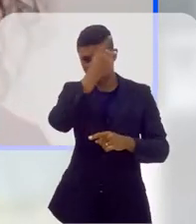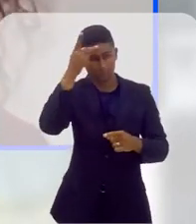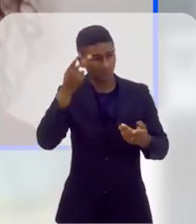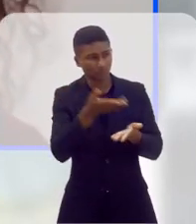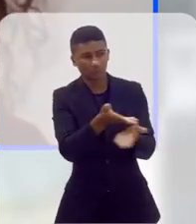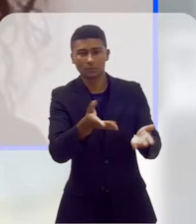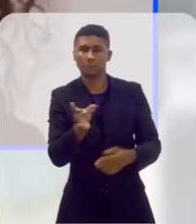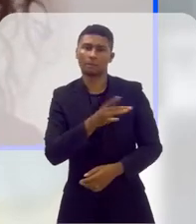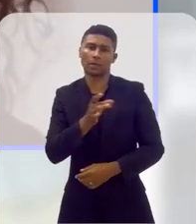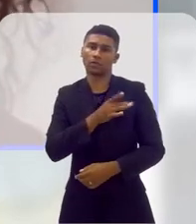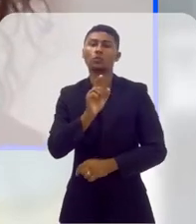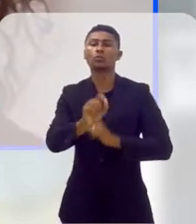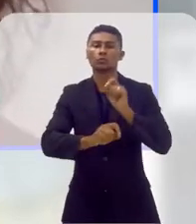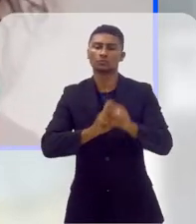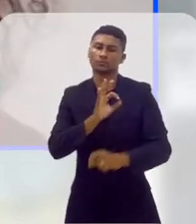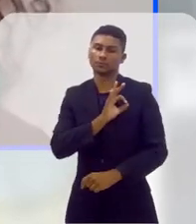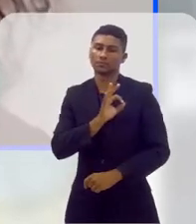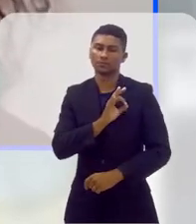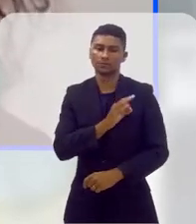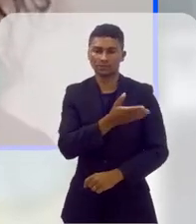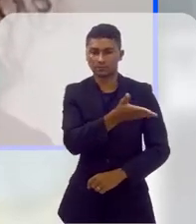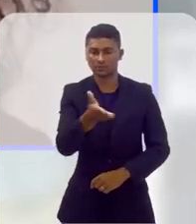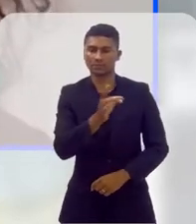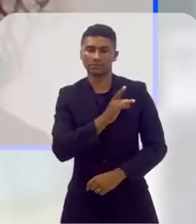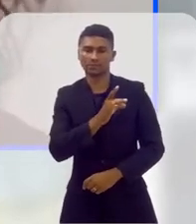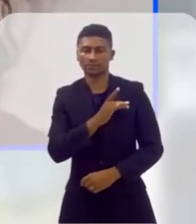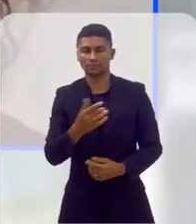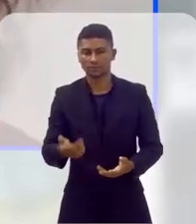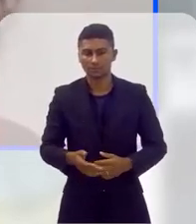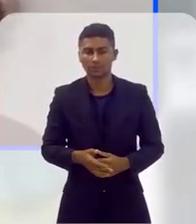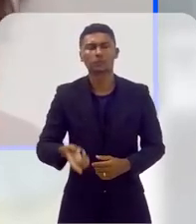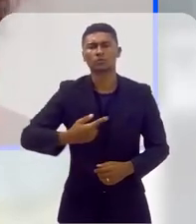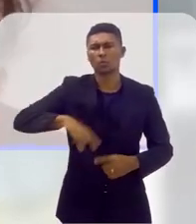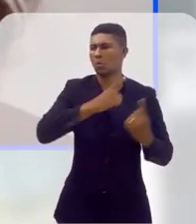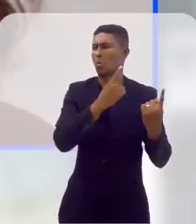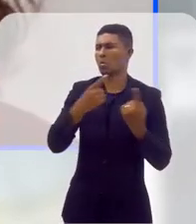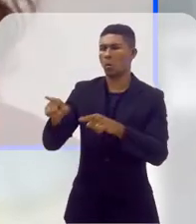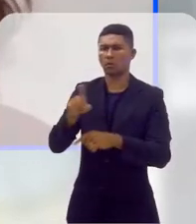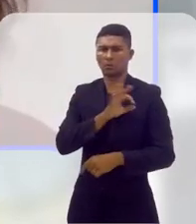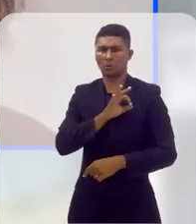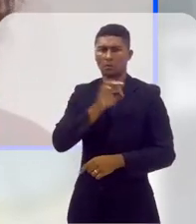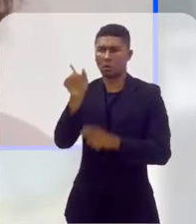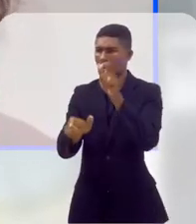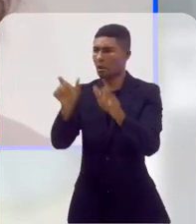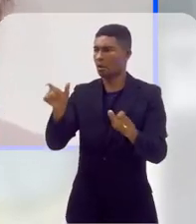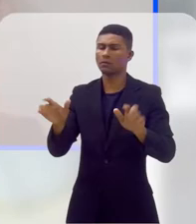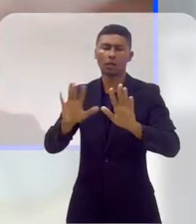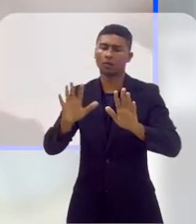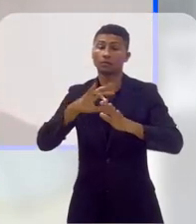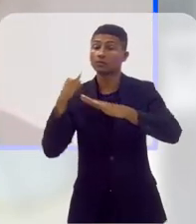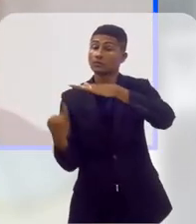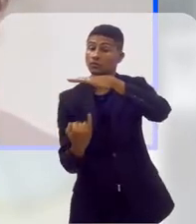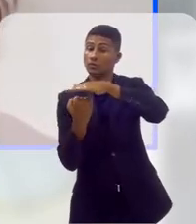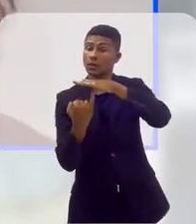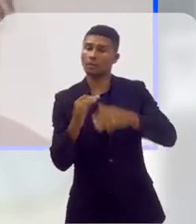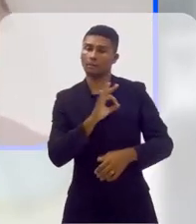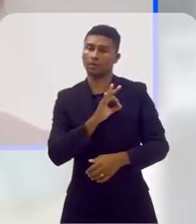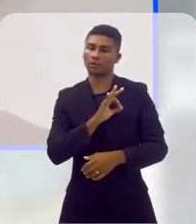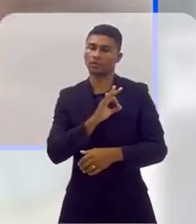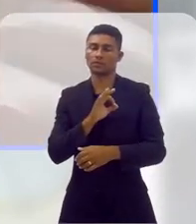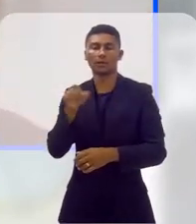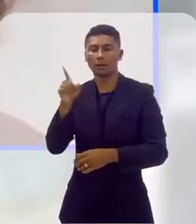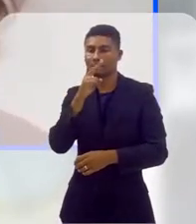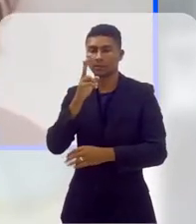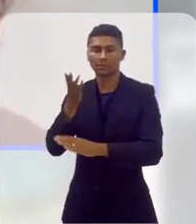medo da instituição que se chama polícia, né? Nós não somos, por exemplo, contra o agente policial, mas o problema é a instituição da polícia,